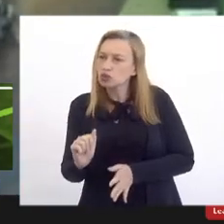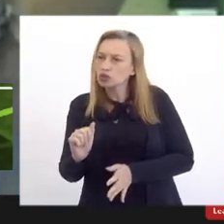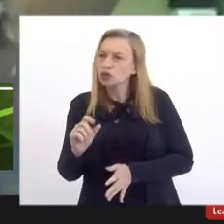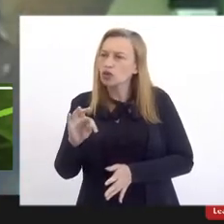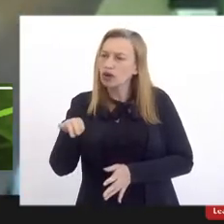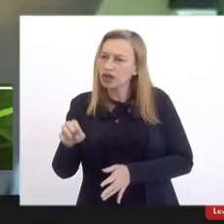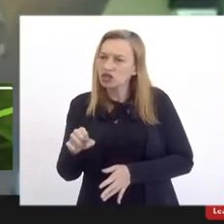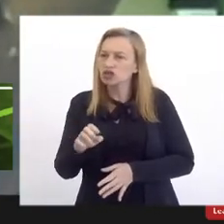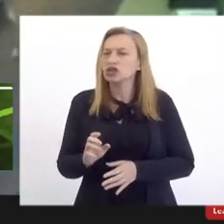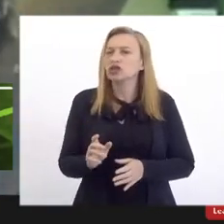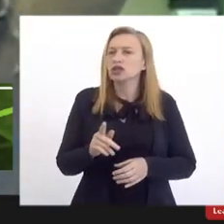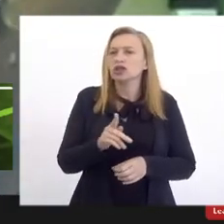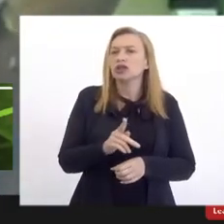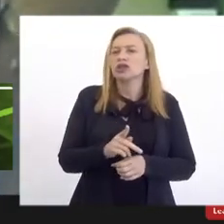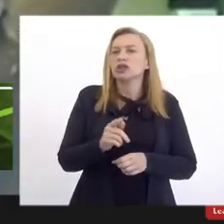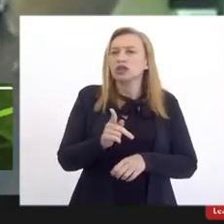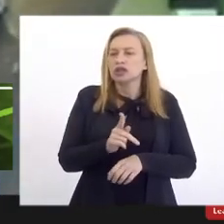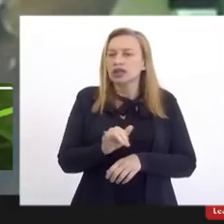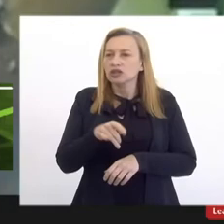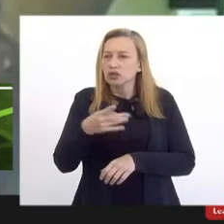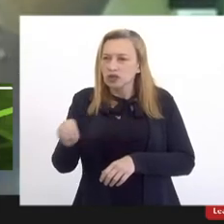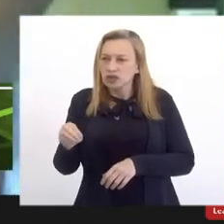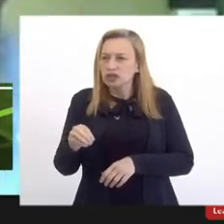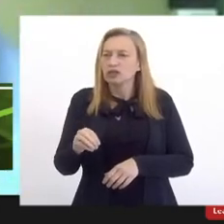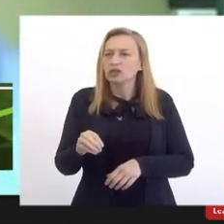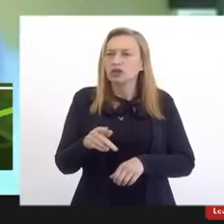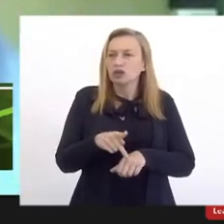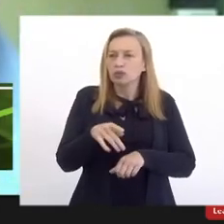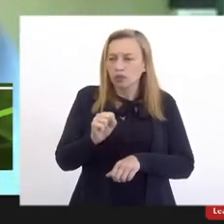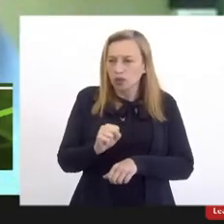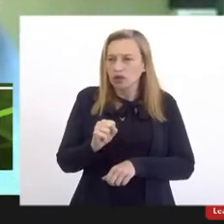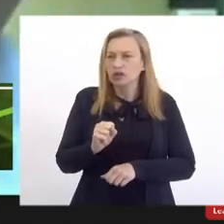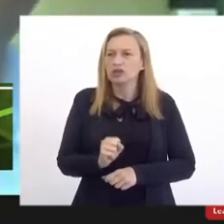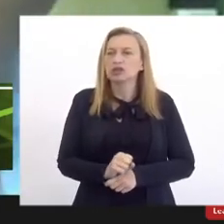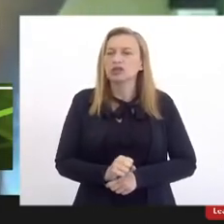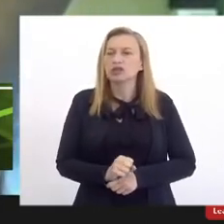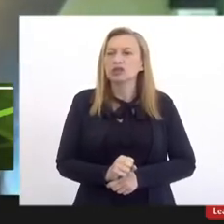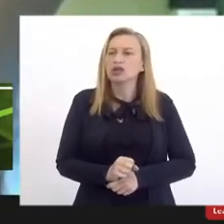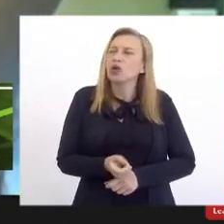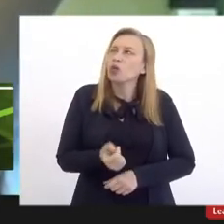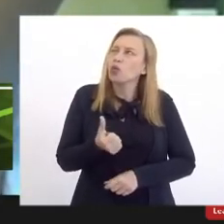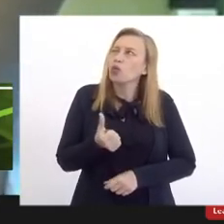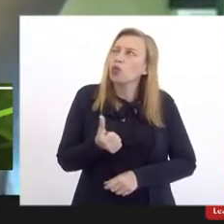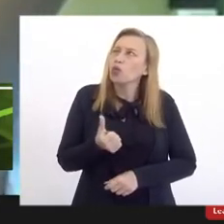-graduação, ou são da Zona Oeste ou trabalham na Zona Oeste. Quase